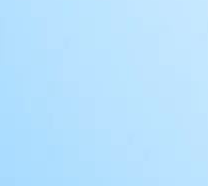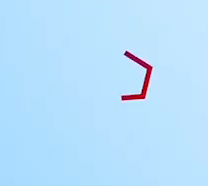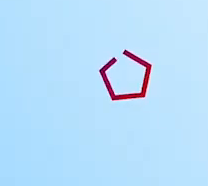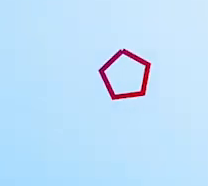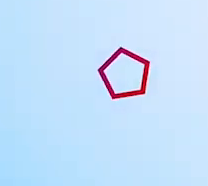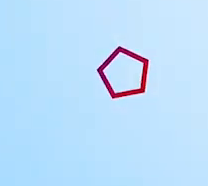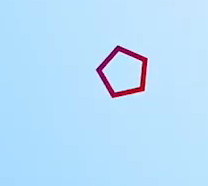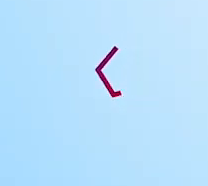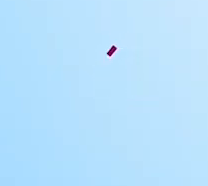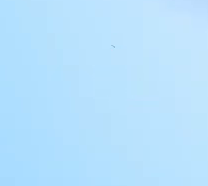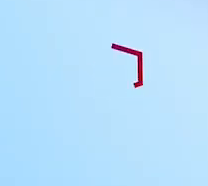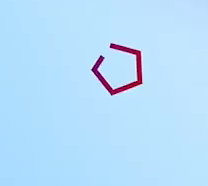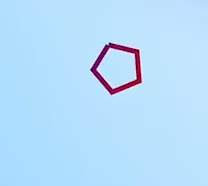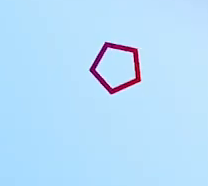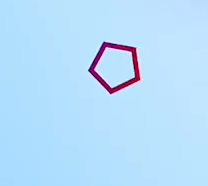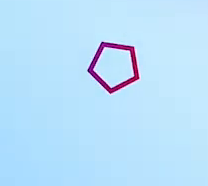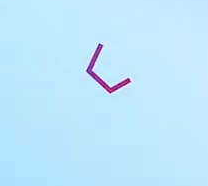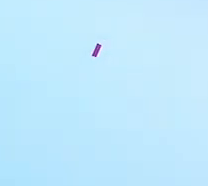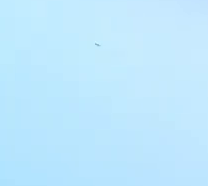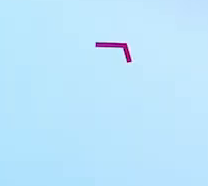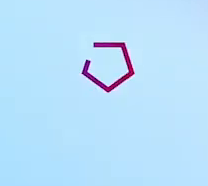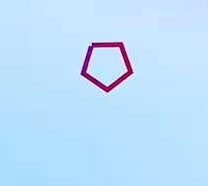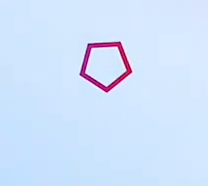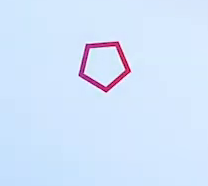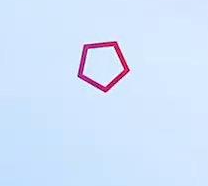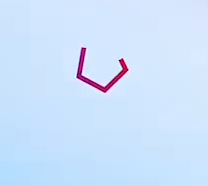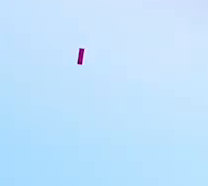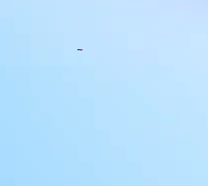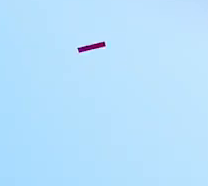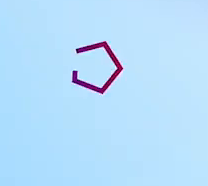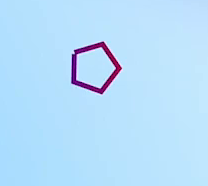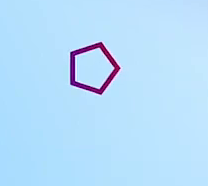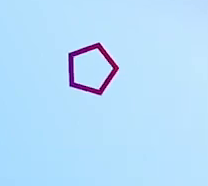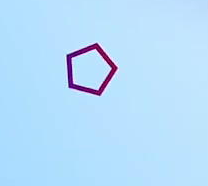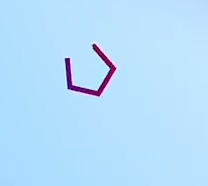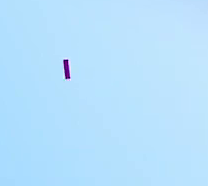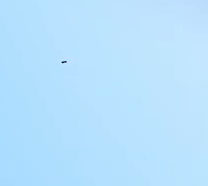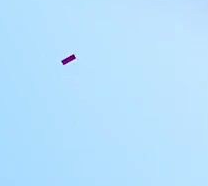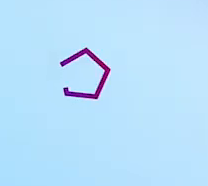E aí E aí aí